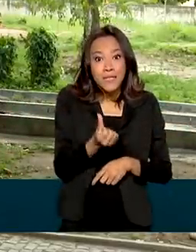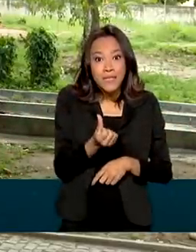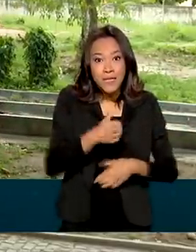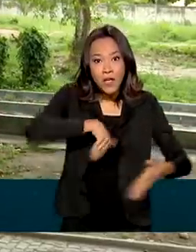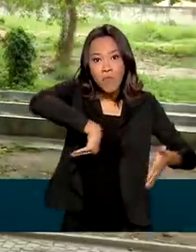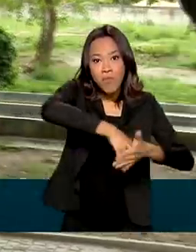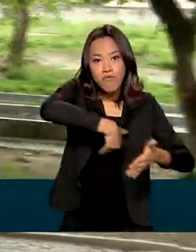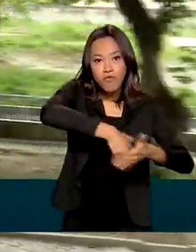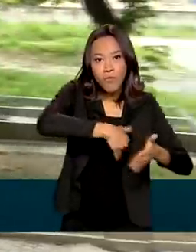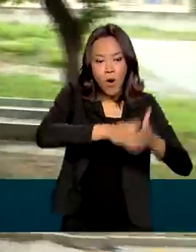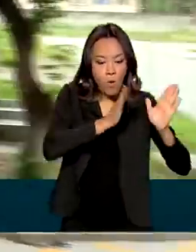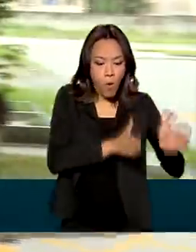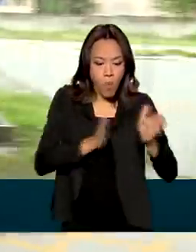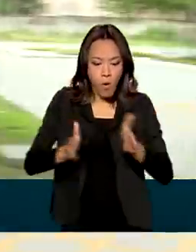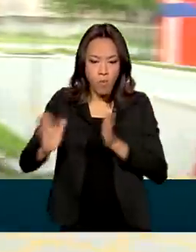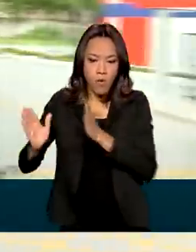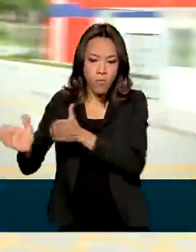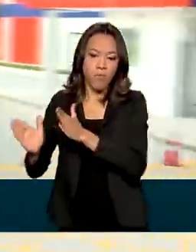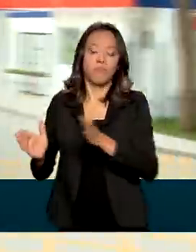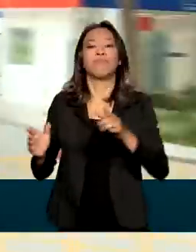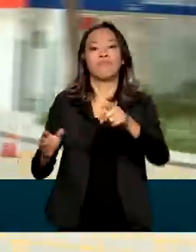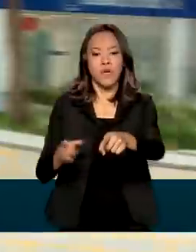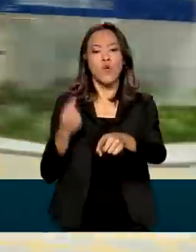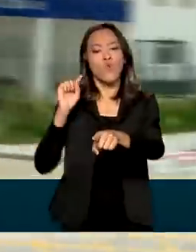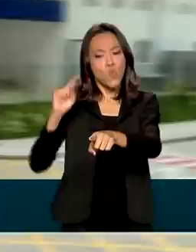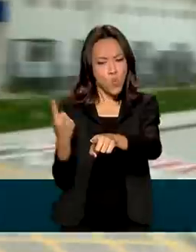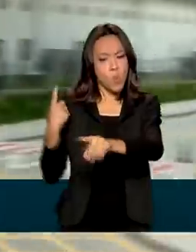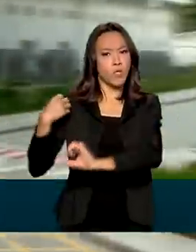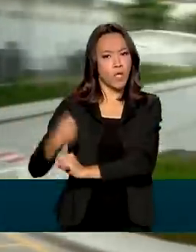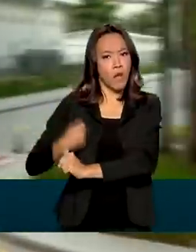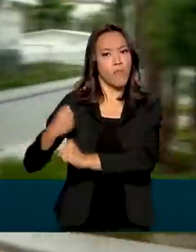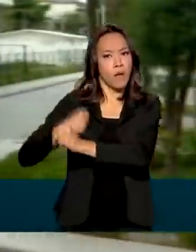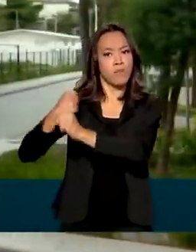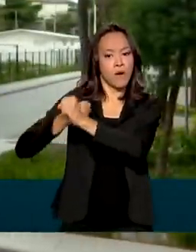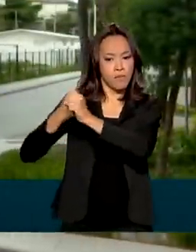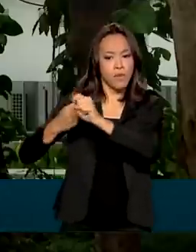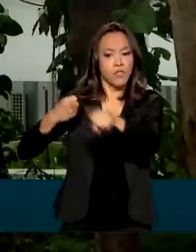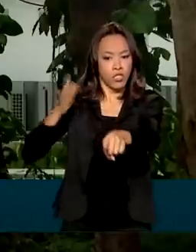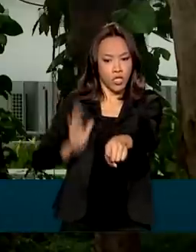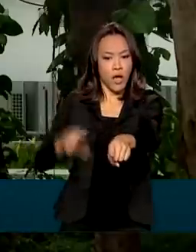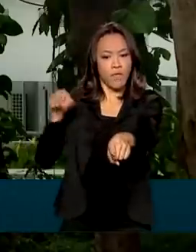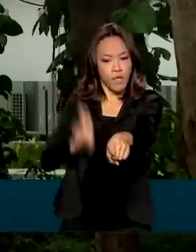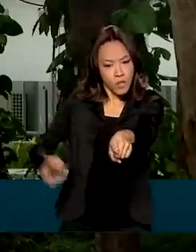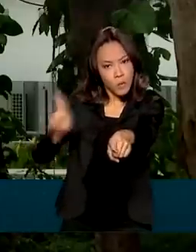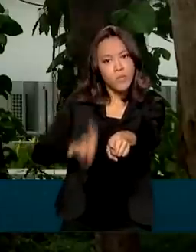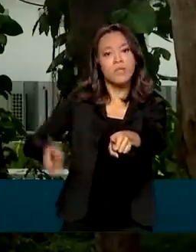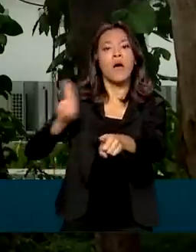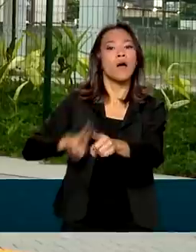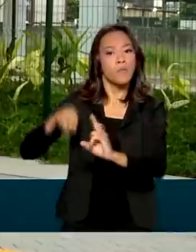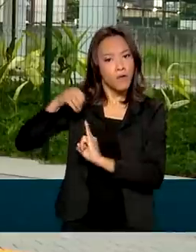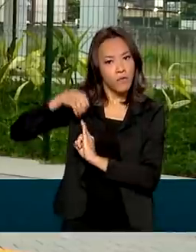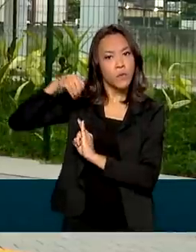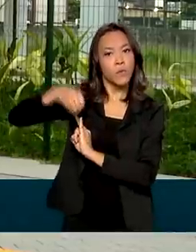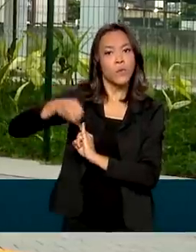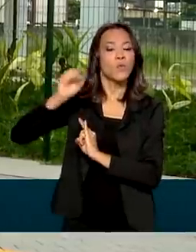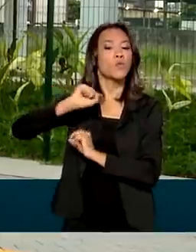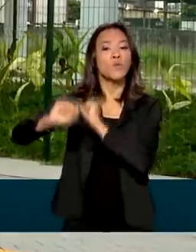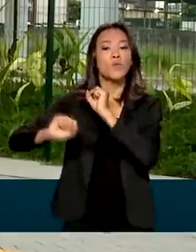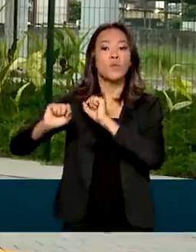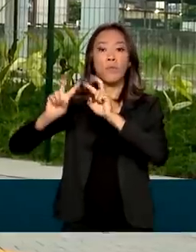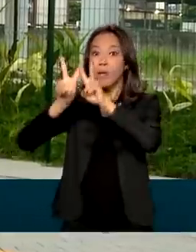futebol. Uma parte já estava edificada e vinha sendo usada pela instituição para serviços